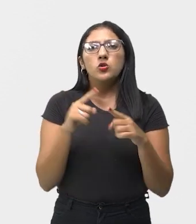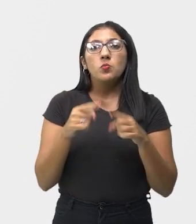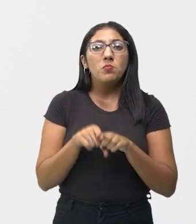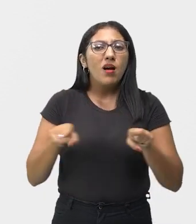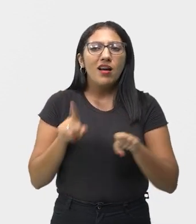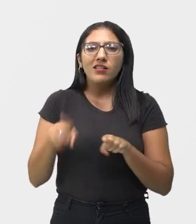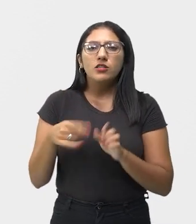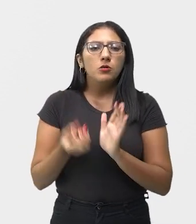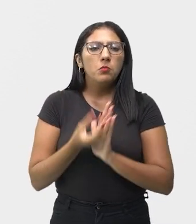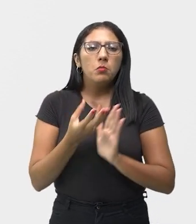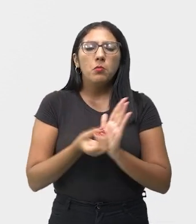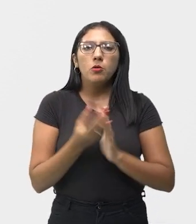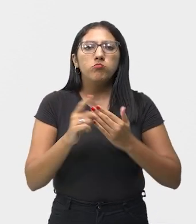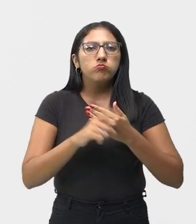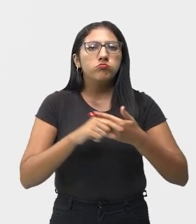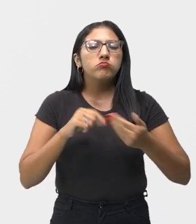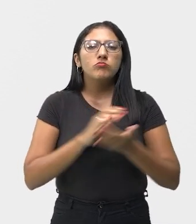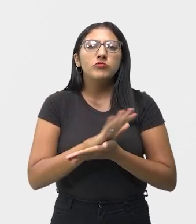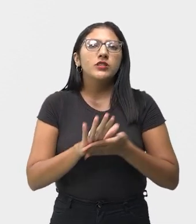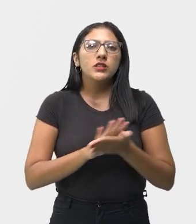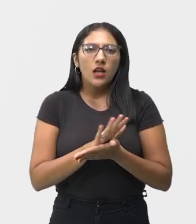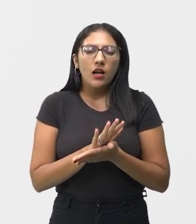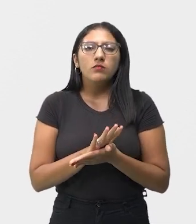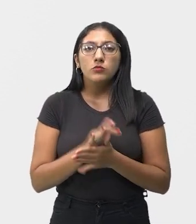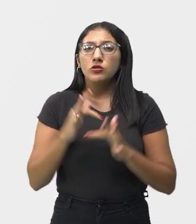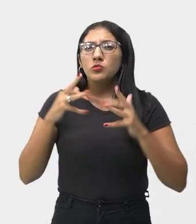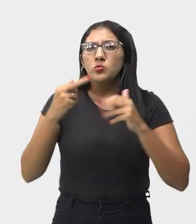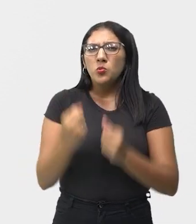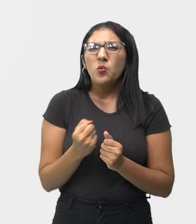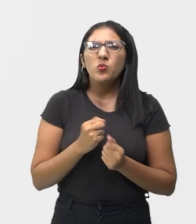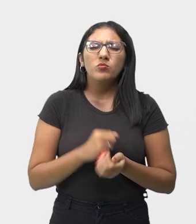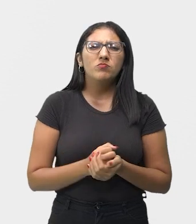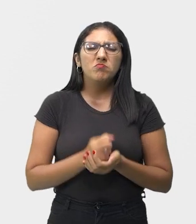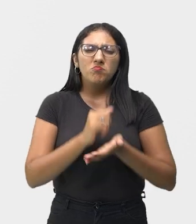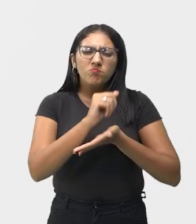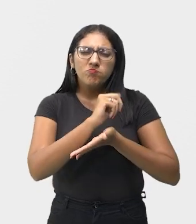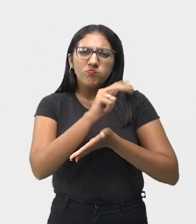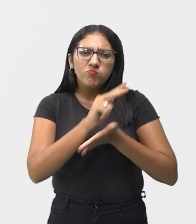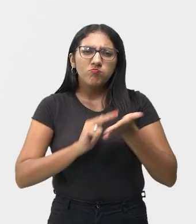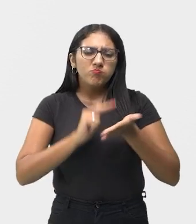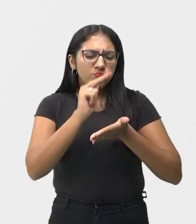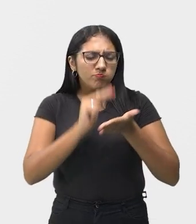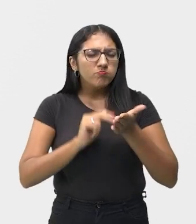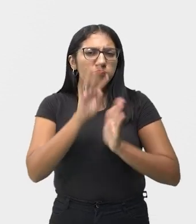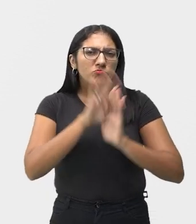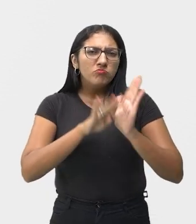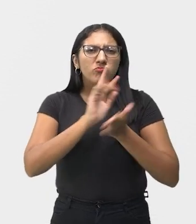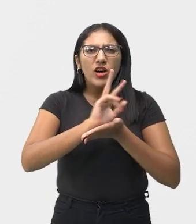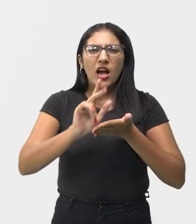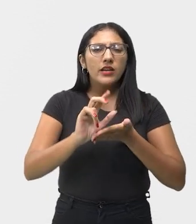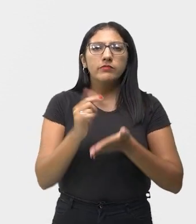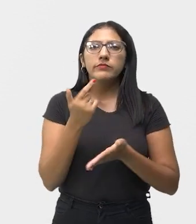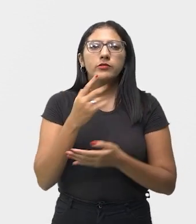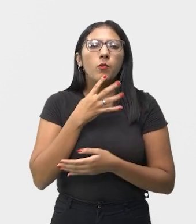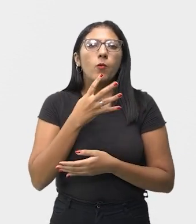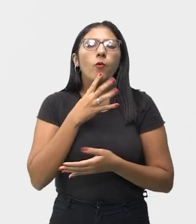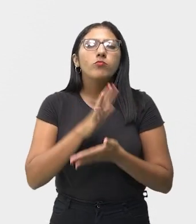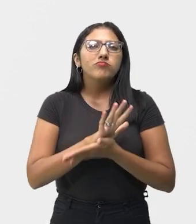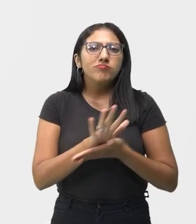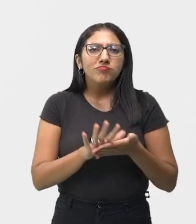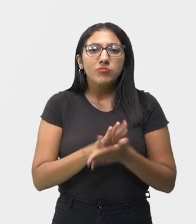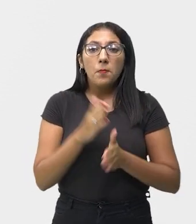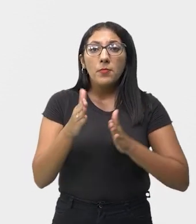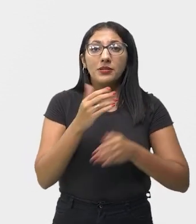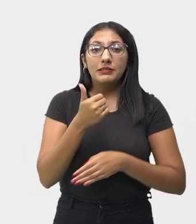como compositor. Suas obras permaneceram desconhecidas por quase 100 anos. Trouxe aqui,